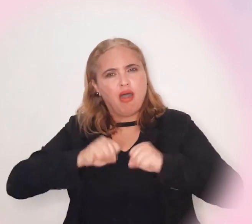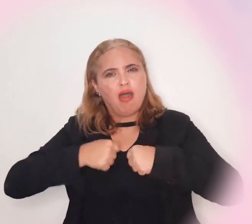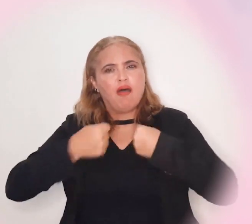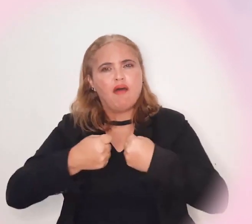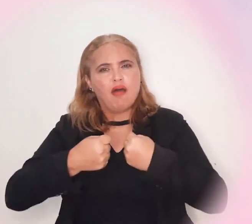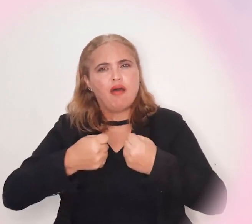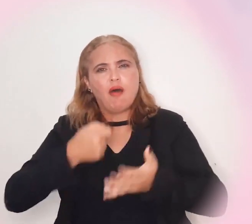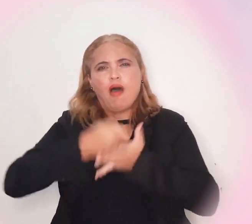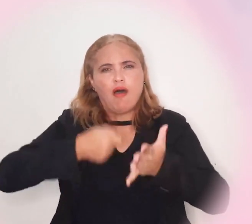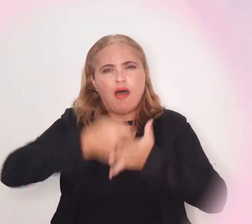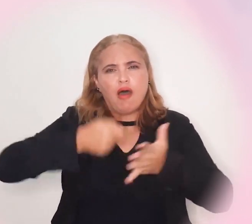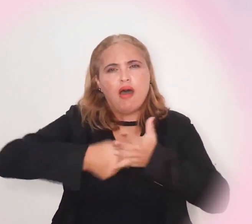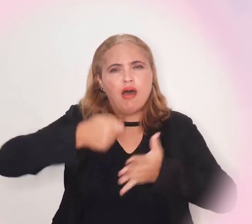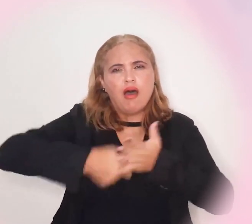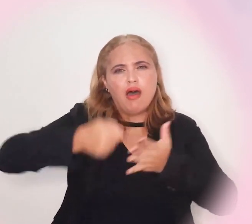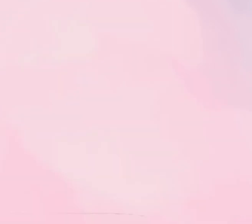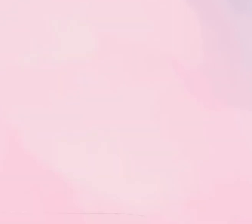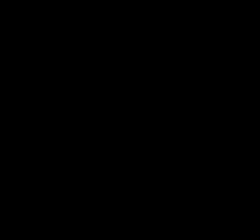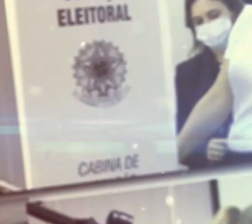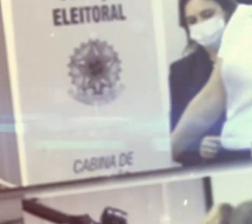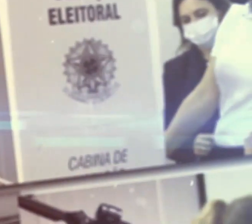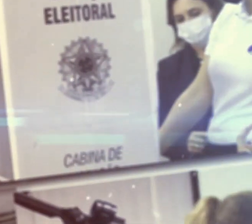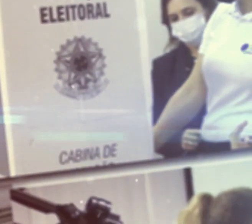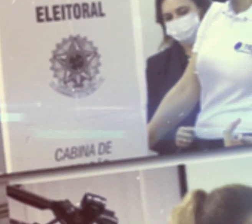ser resistência, força e coragem.